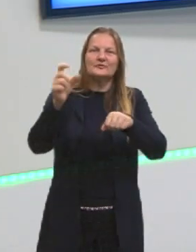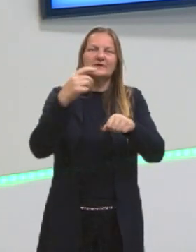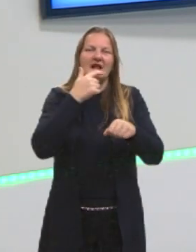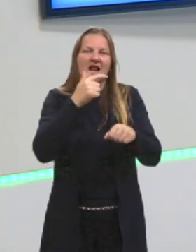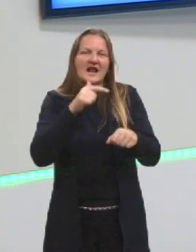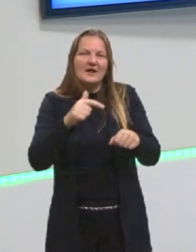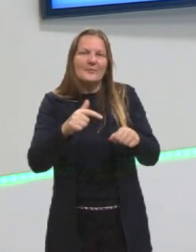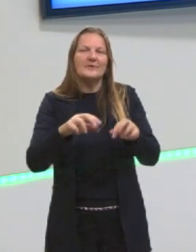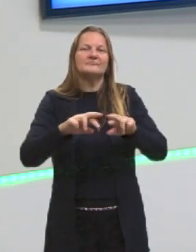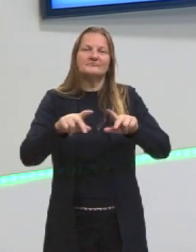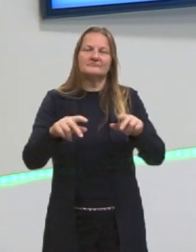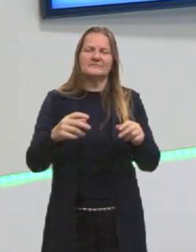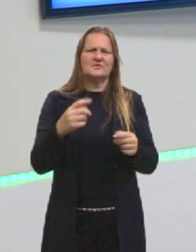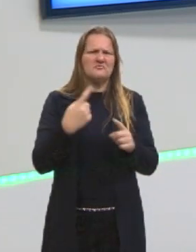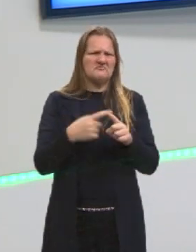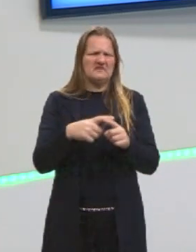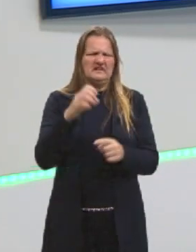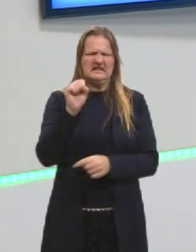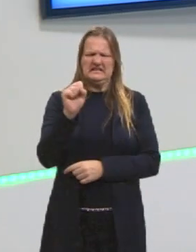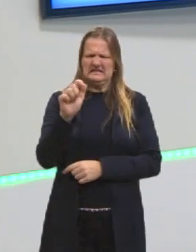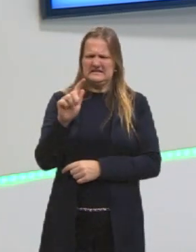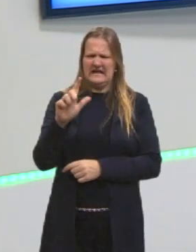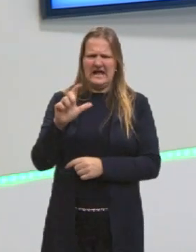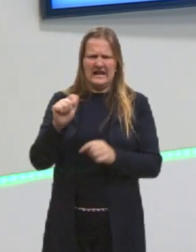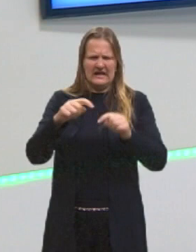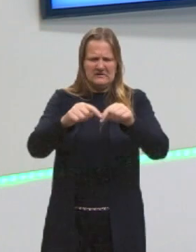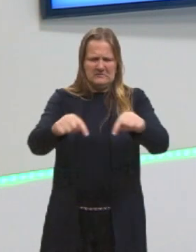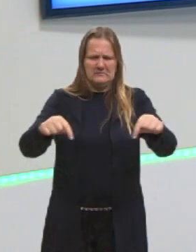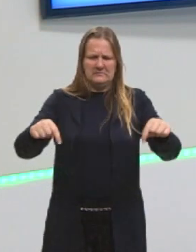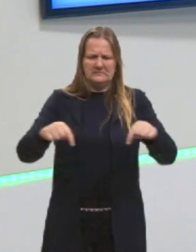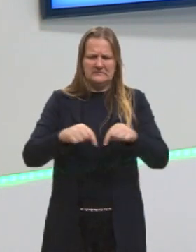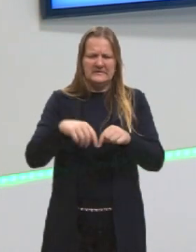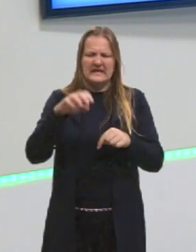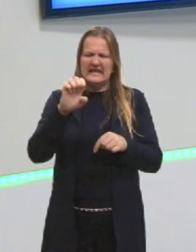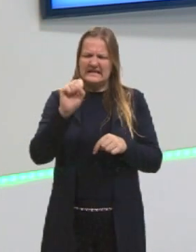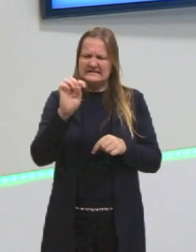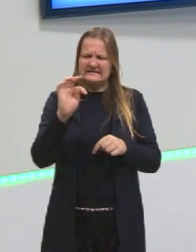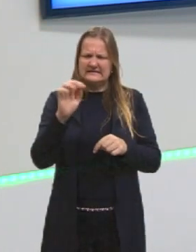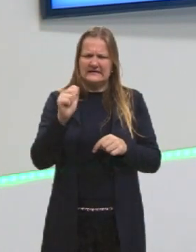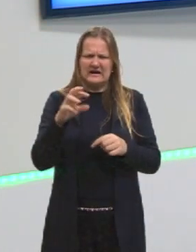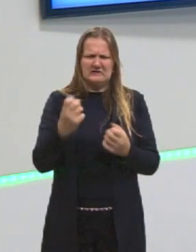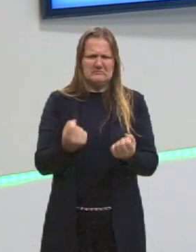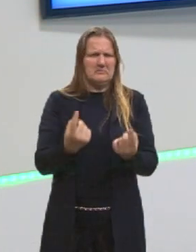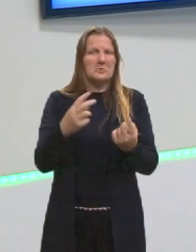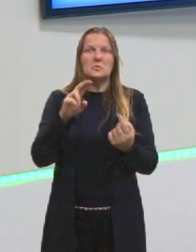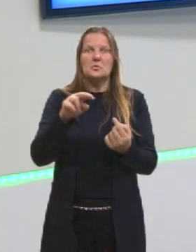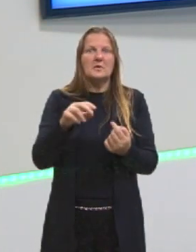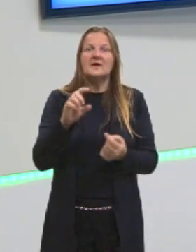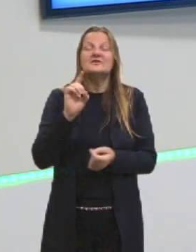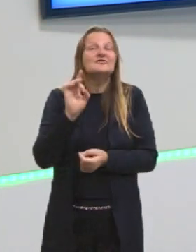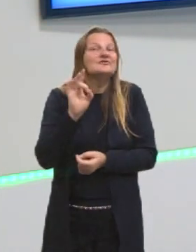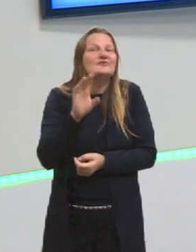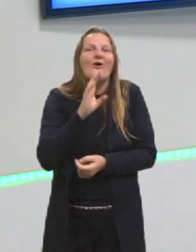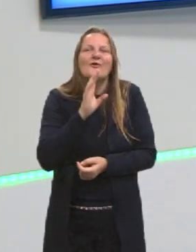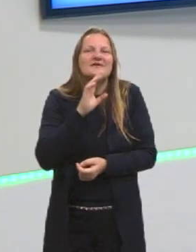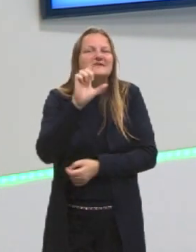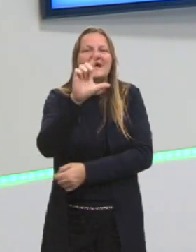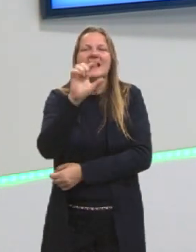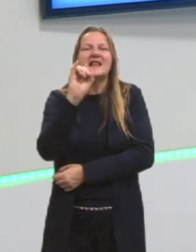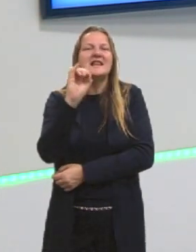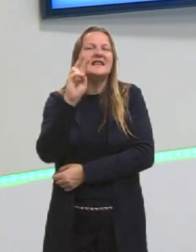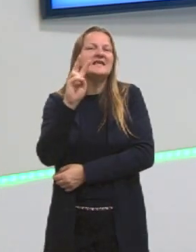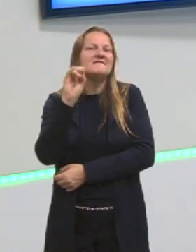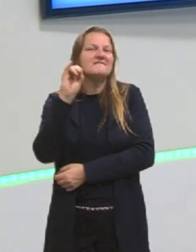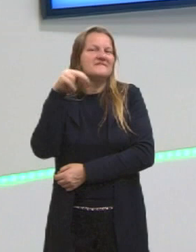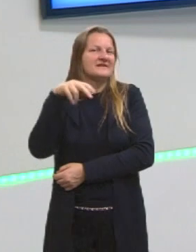pergunta para a mãe, mas o que é sala de estar? Porque ela precisa identificar, ela está fazendo uma lição de casa ali no livro, e ela precisa identificar o que